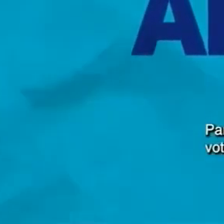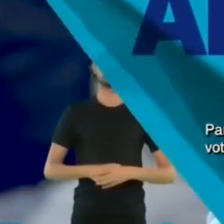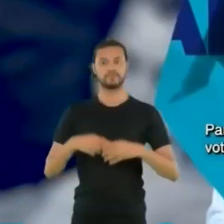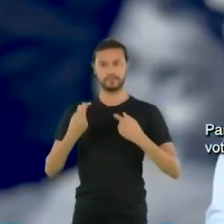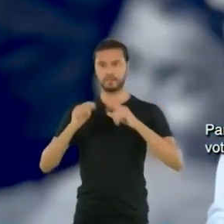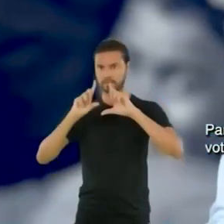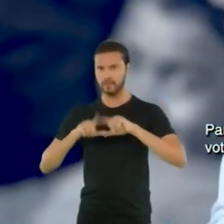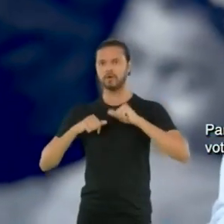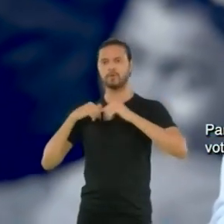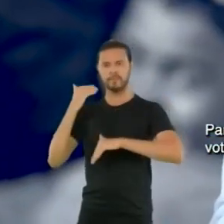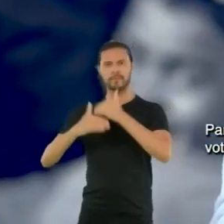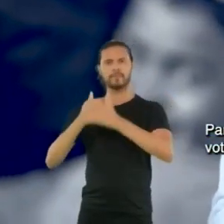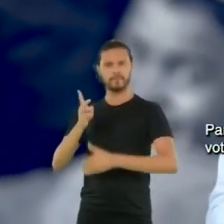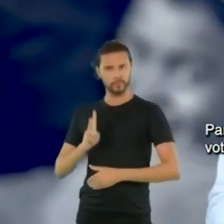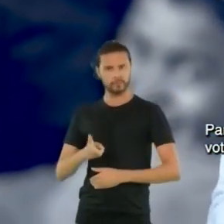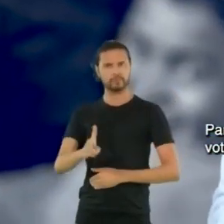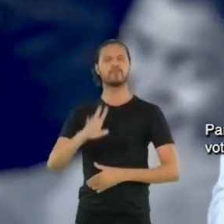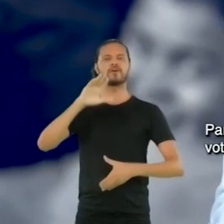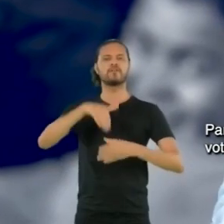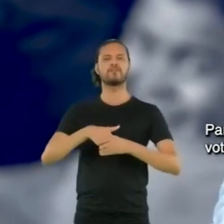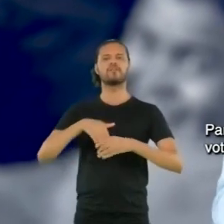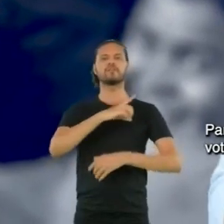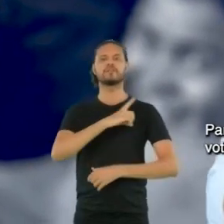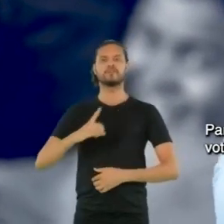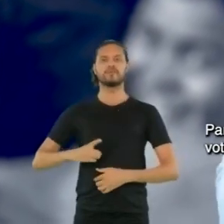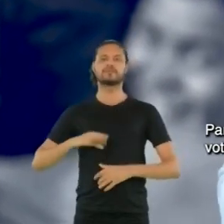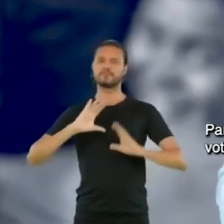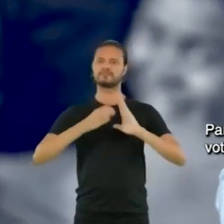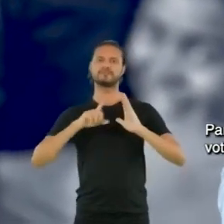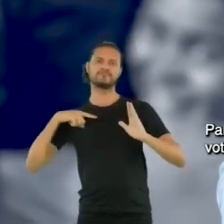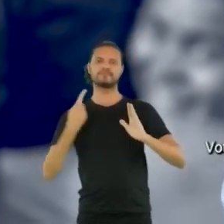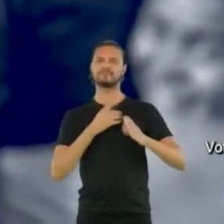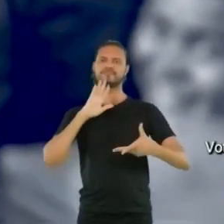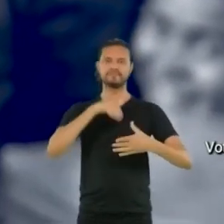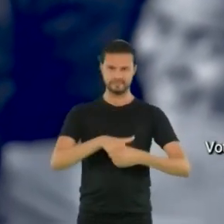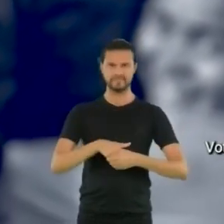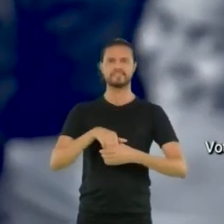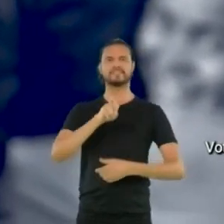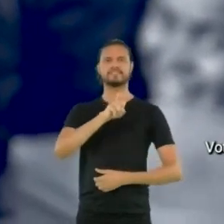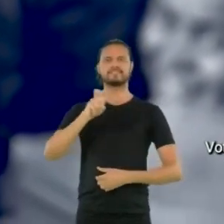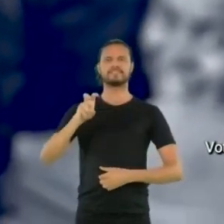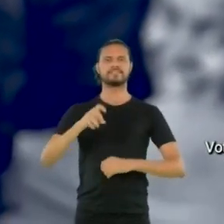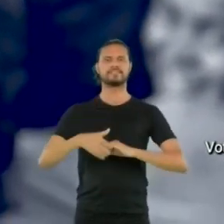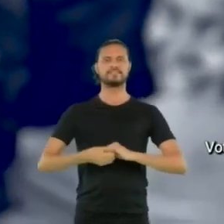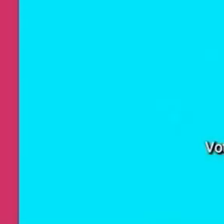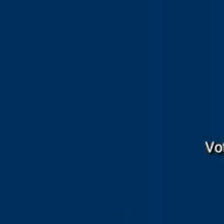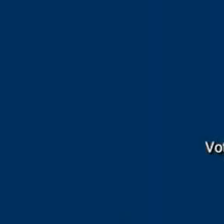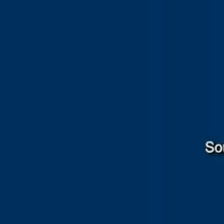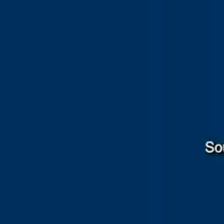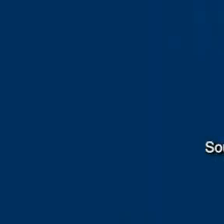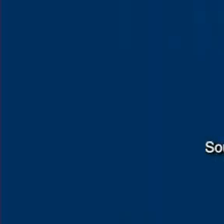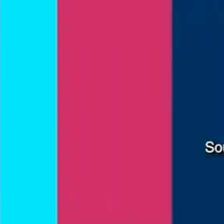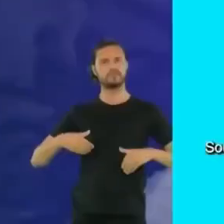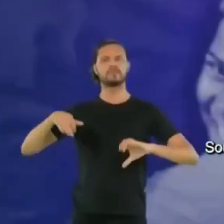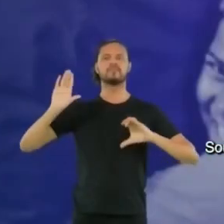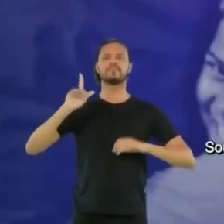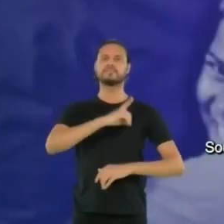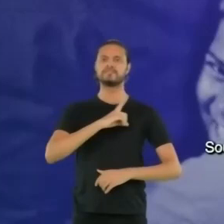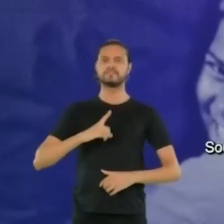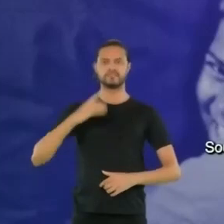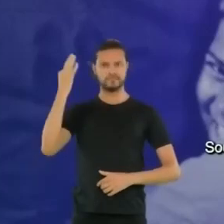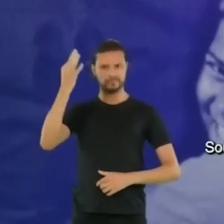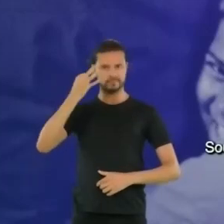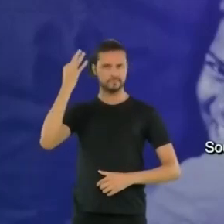Para a Lagoa seguir em frente, vote nos deputados do nosso time. Vote 55. Sou